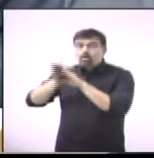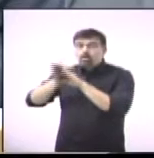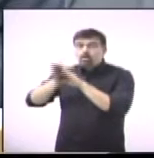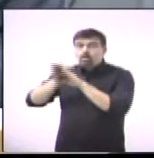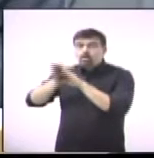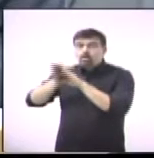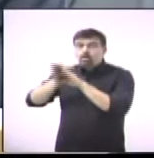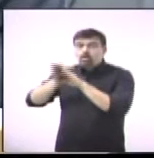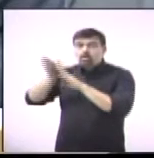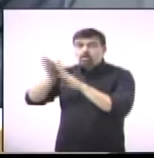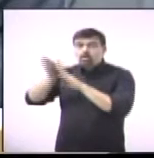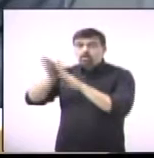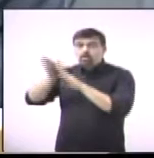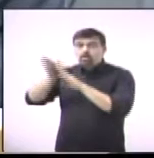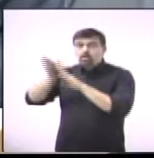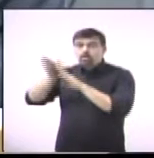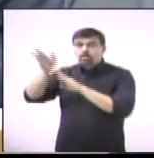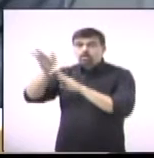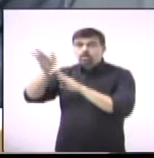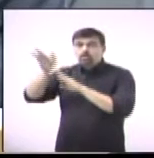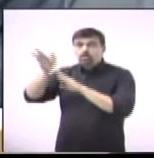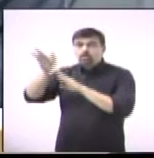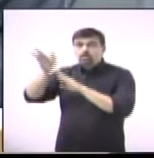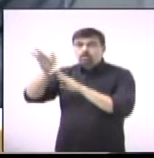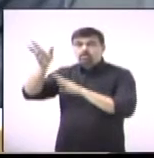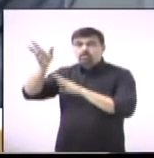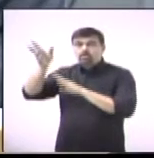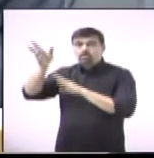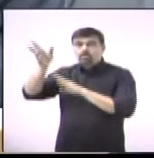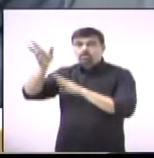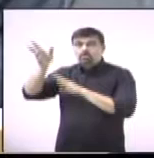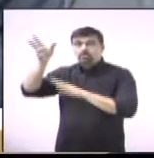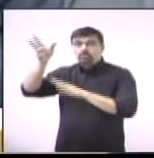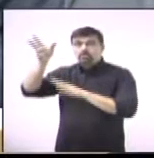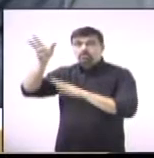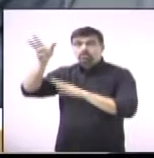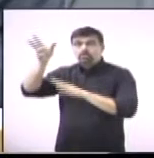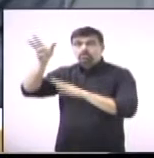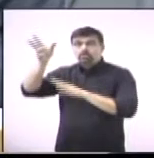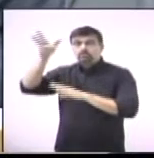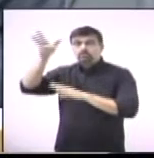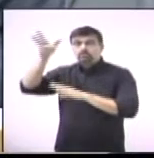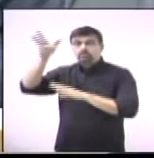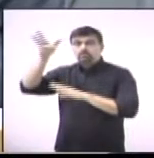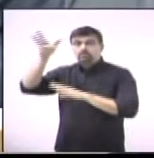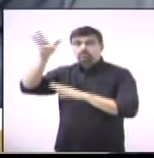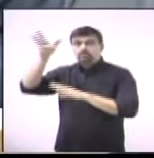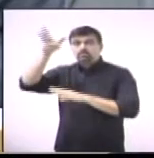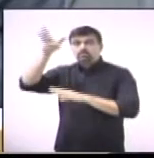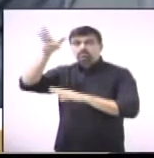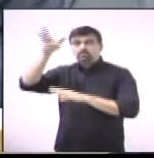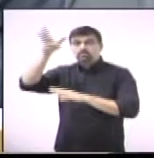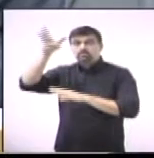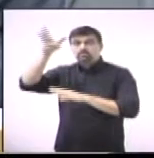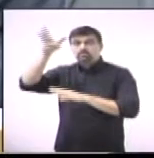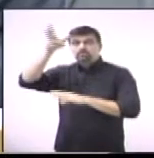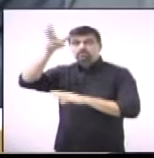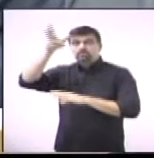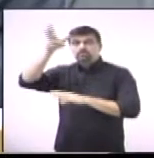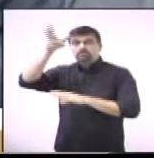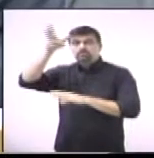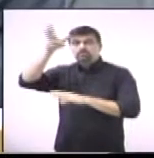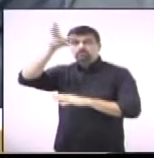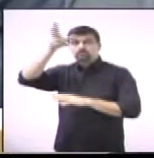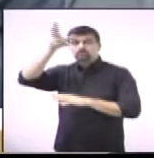São Paulo. A iniciativa da Caravana da Inclusão é fruto da reivindicação da sociedade e tem